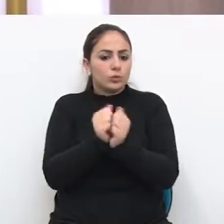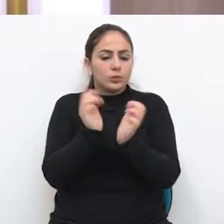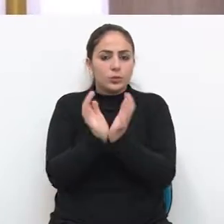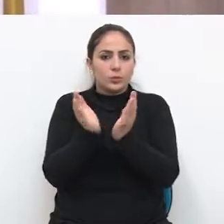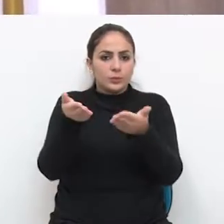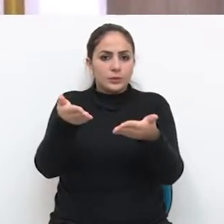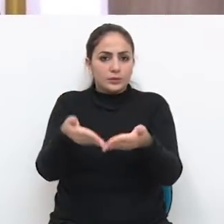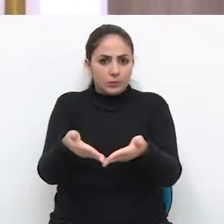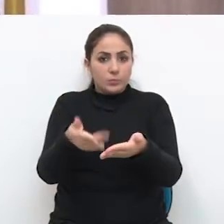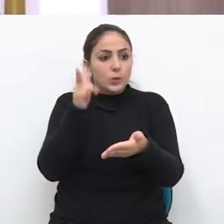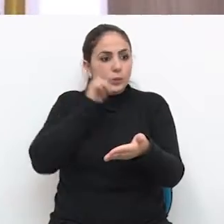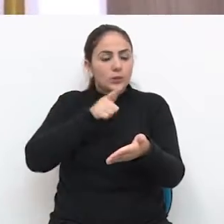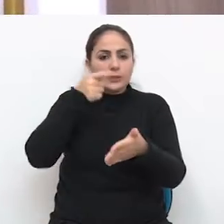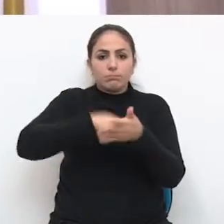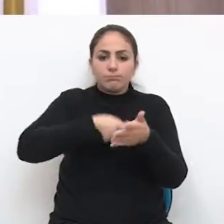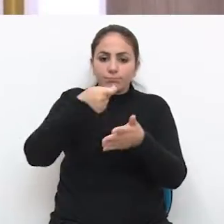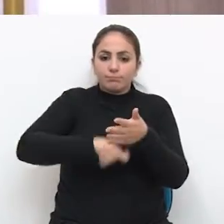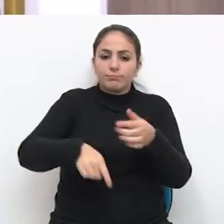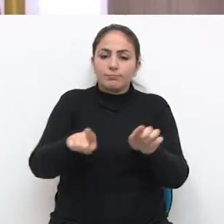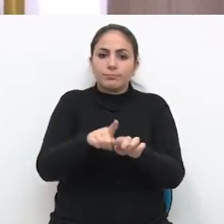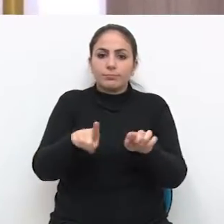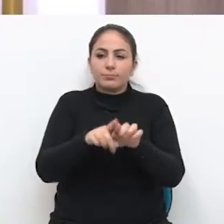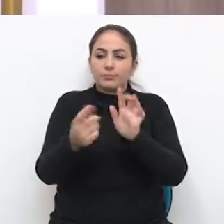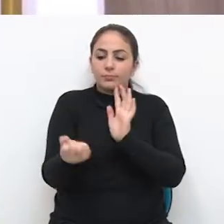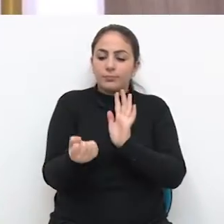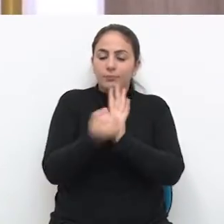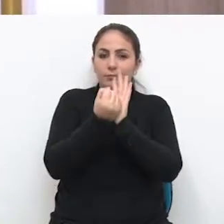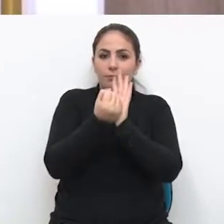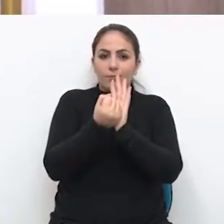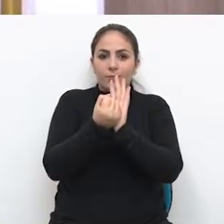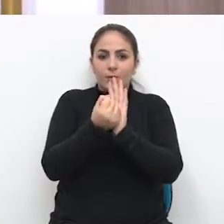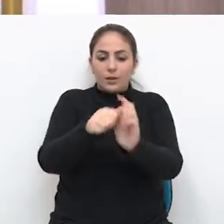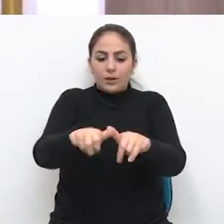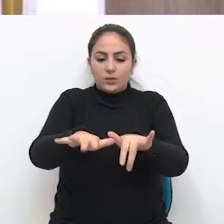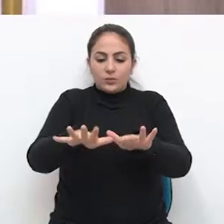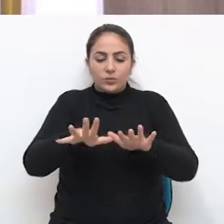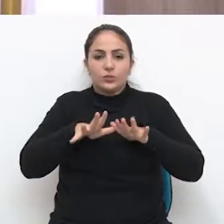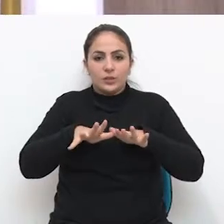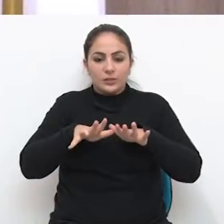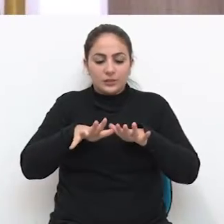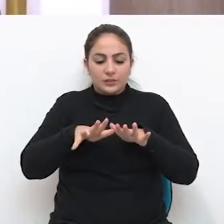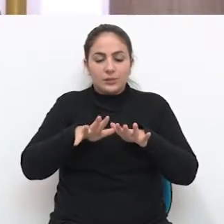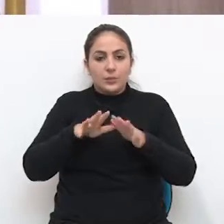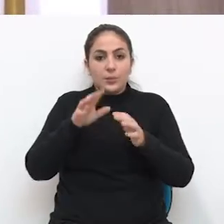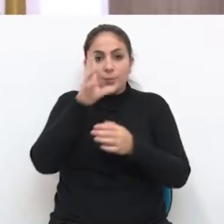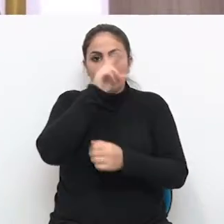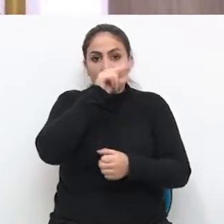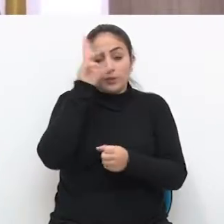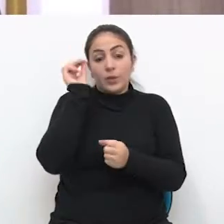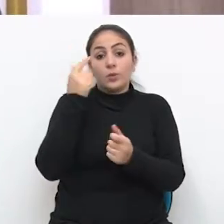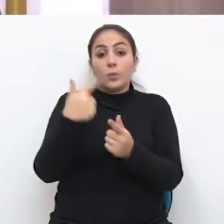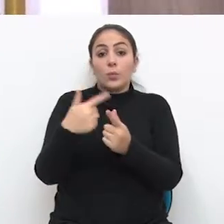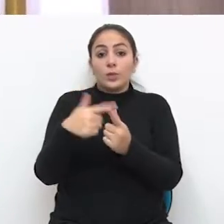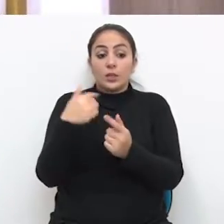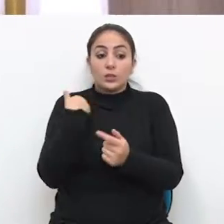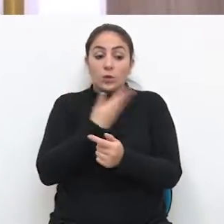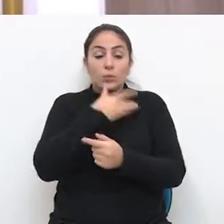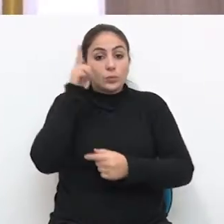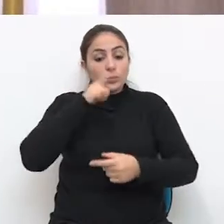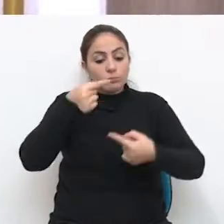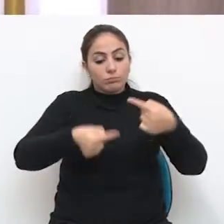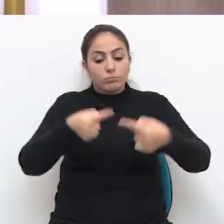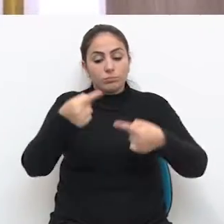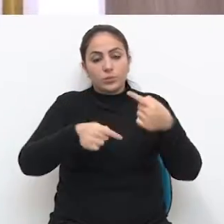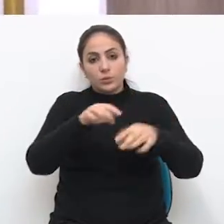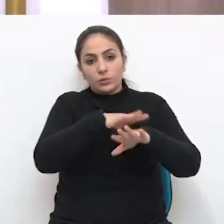da nossa comissão e tentar também marcar uma audiência com o Prefeito para que a gente